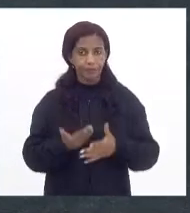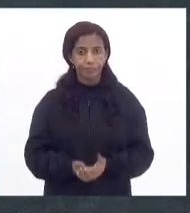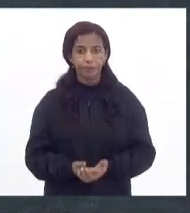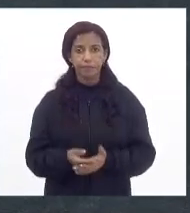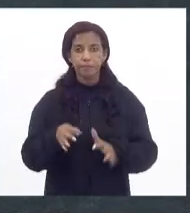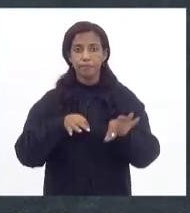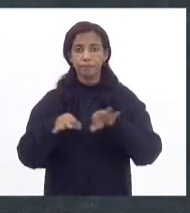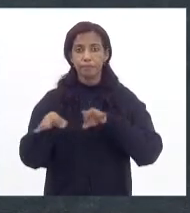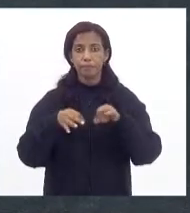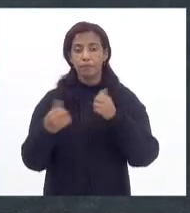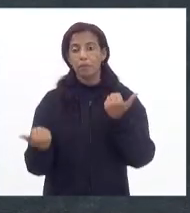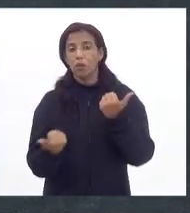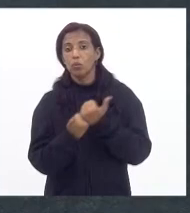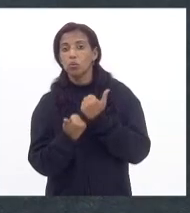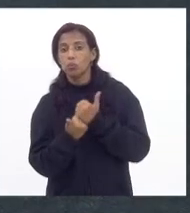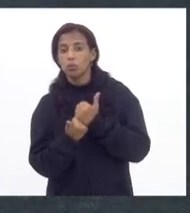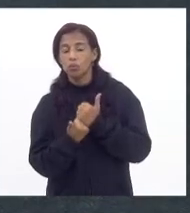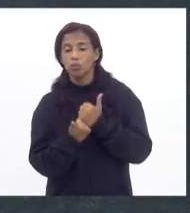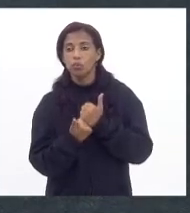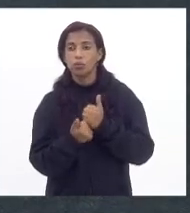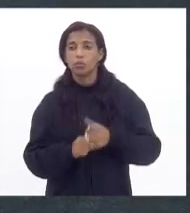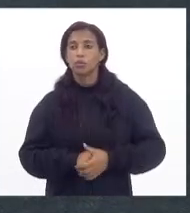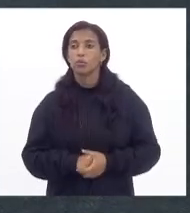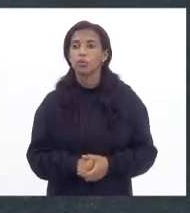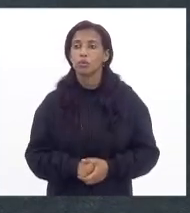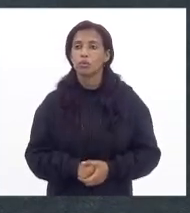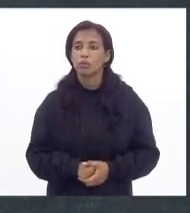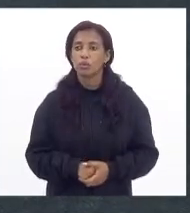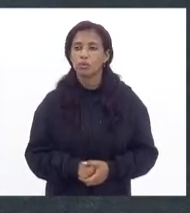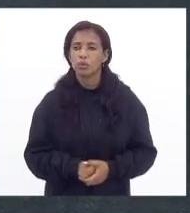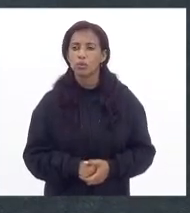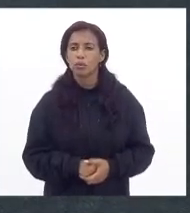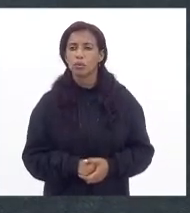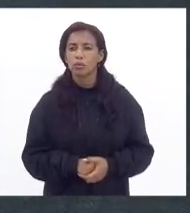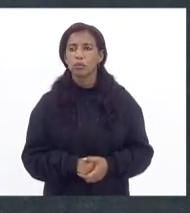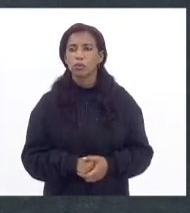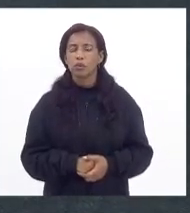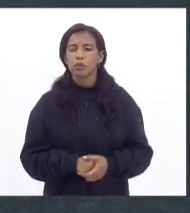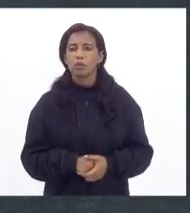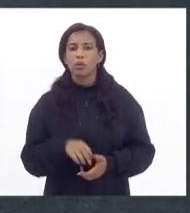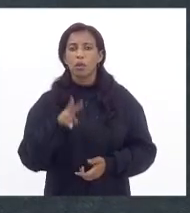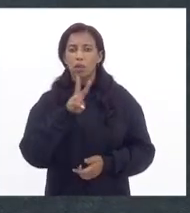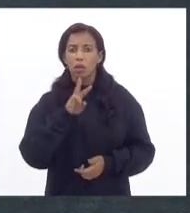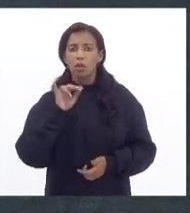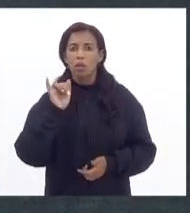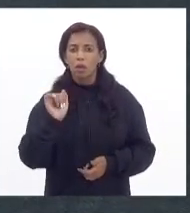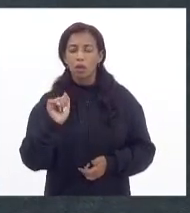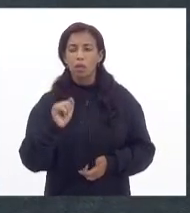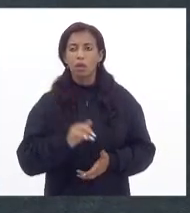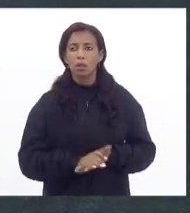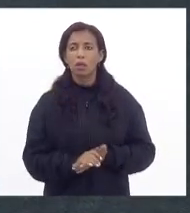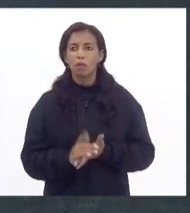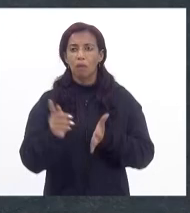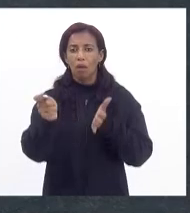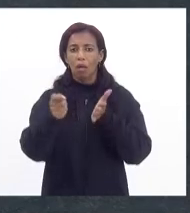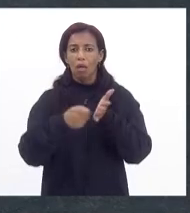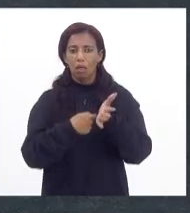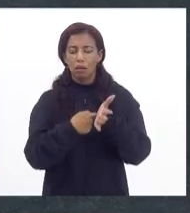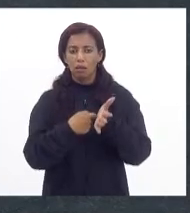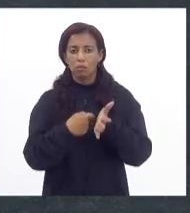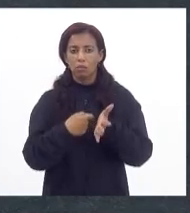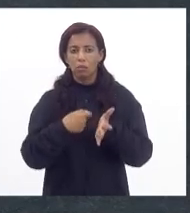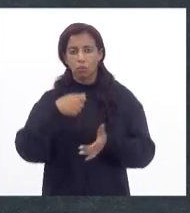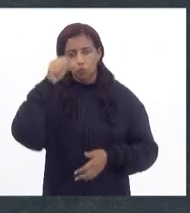forma de substitutivo que irá à sanção do governador.